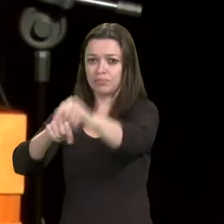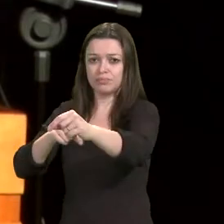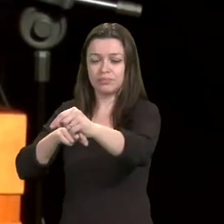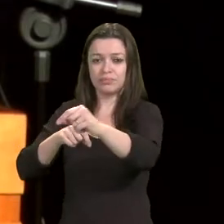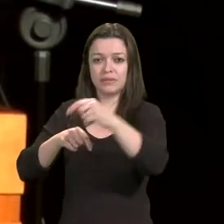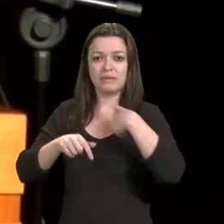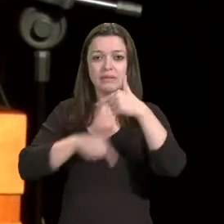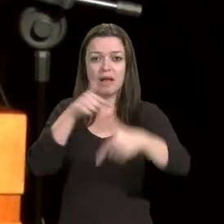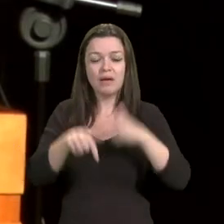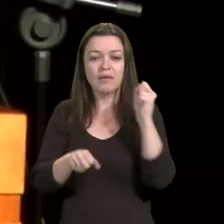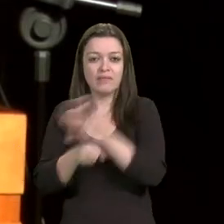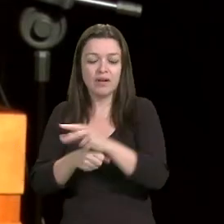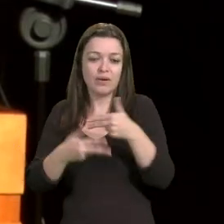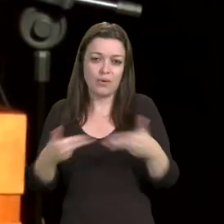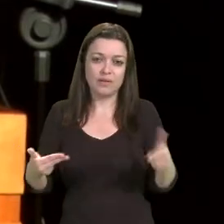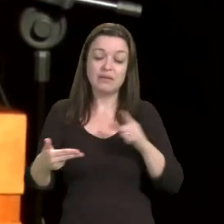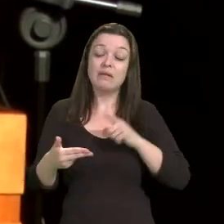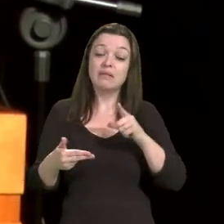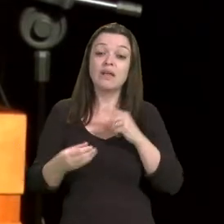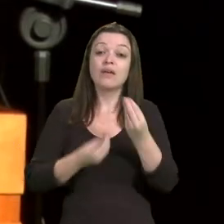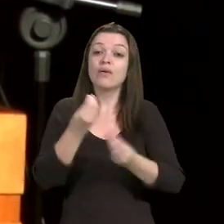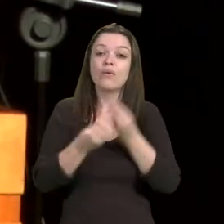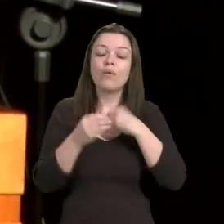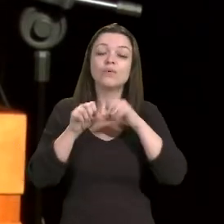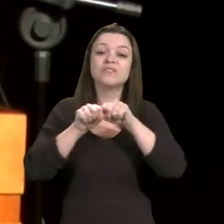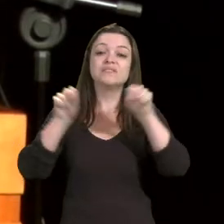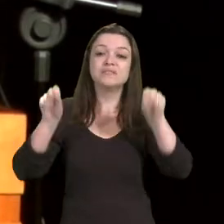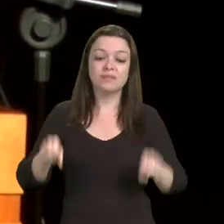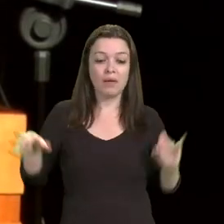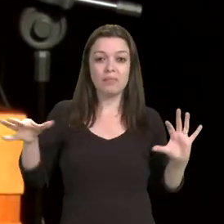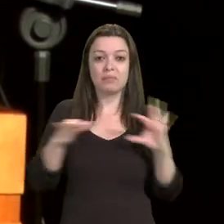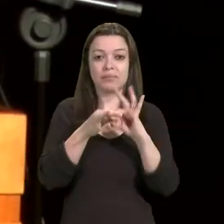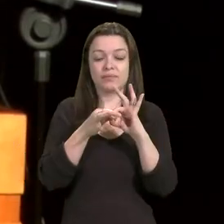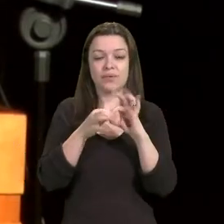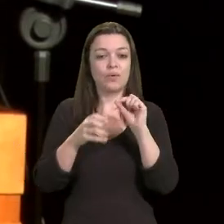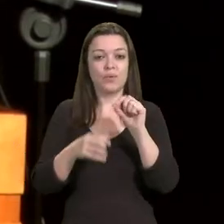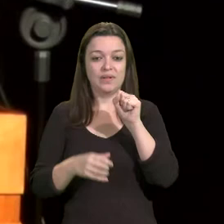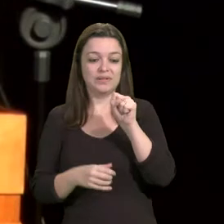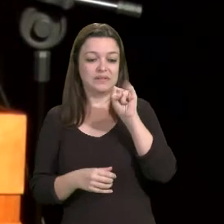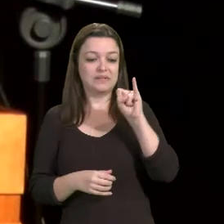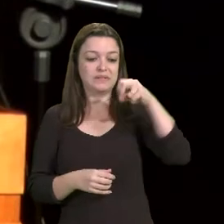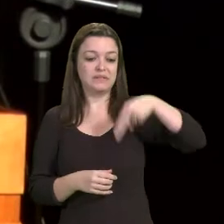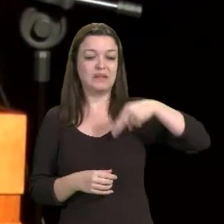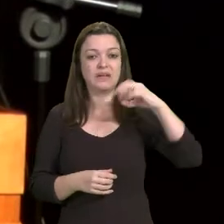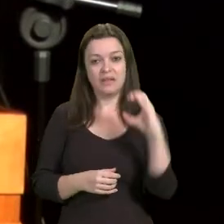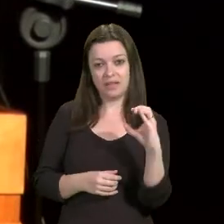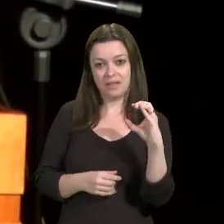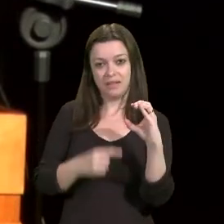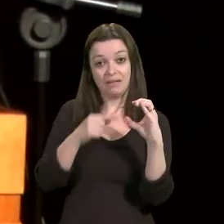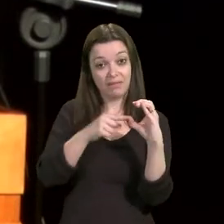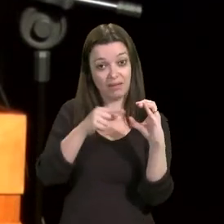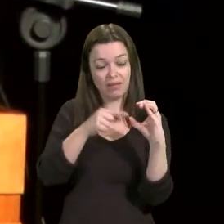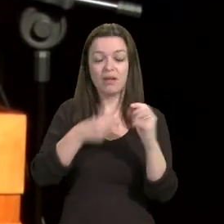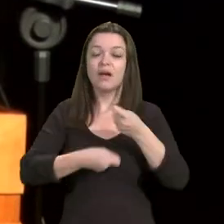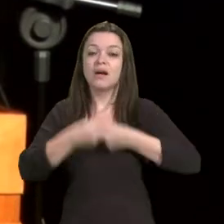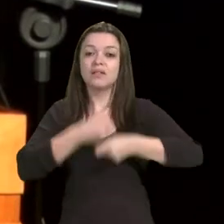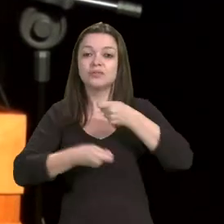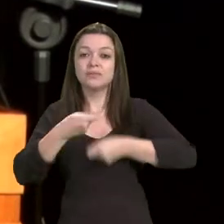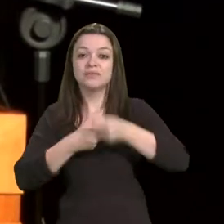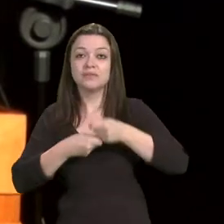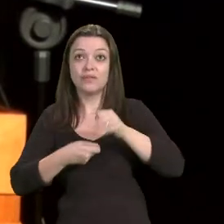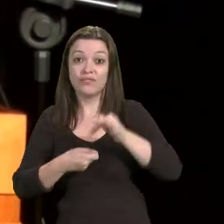instituído o Sistema Integrado de Nomeação e Consultas, o SINC, no âmbito da administração federal.